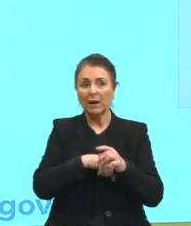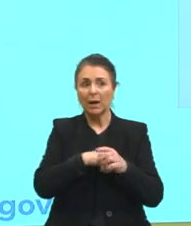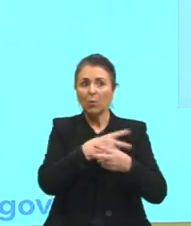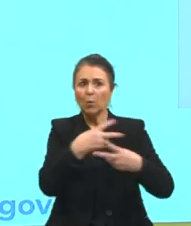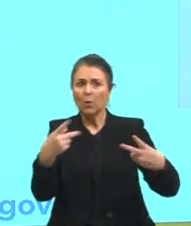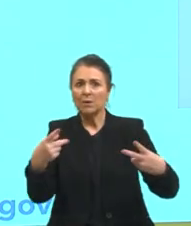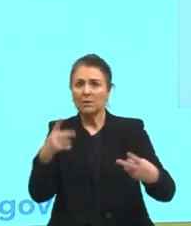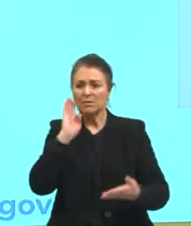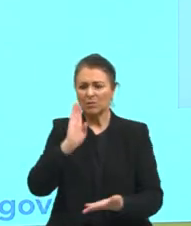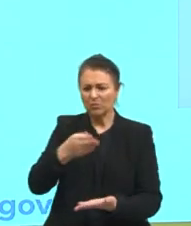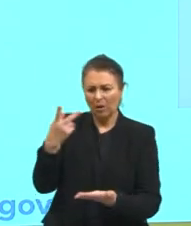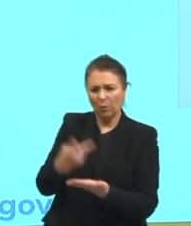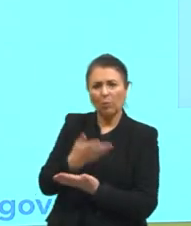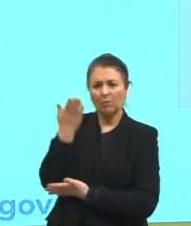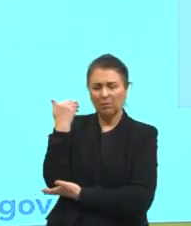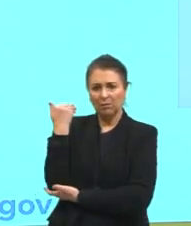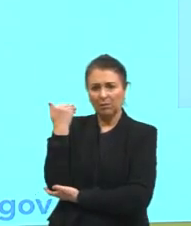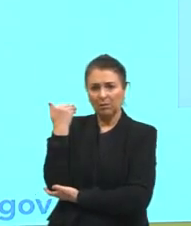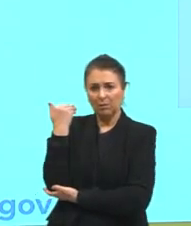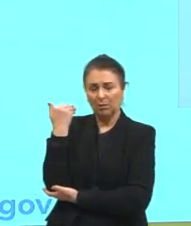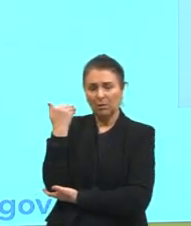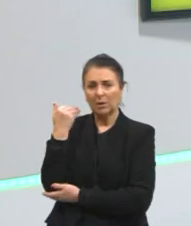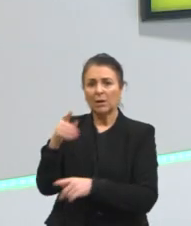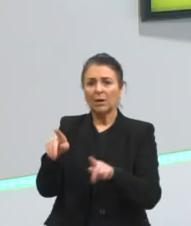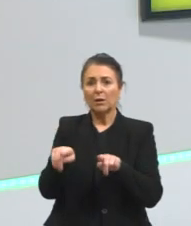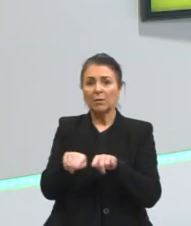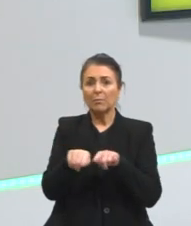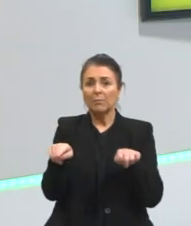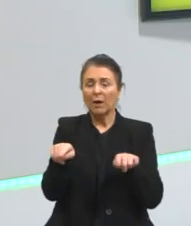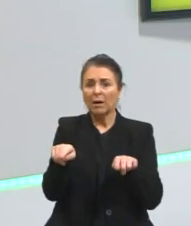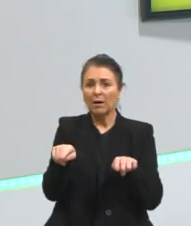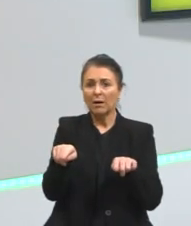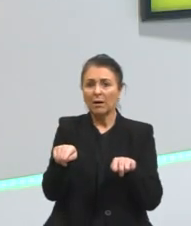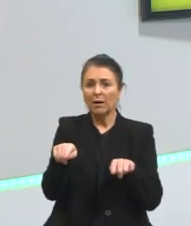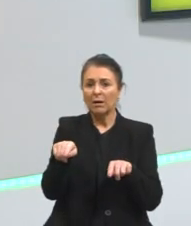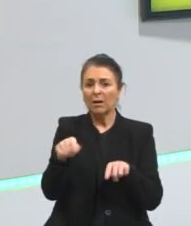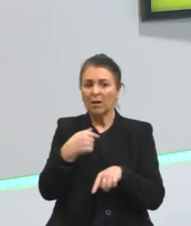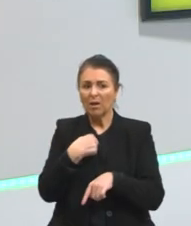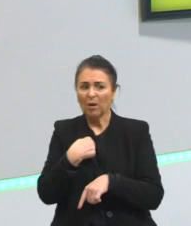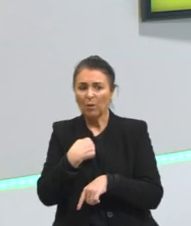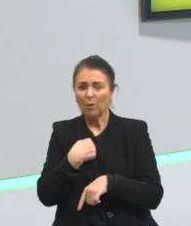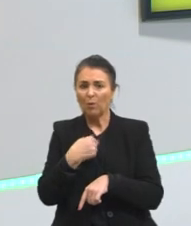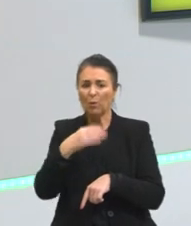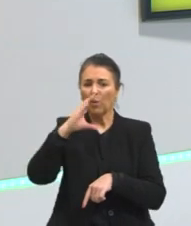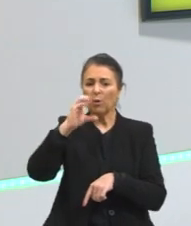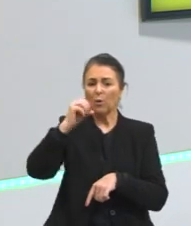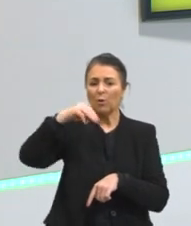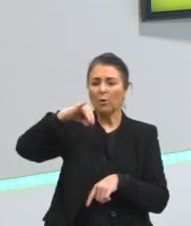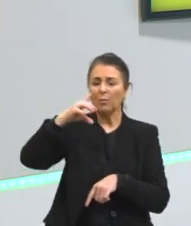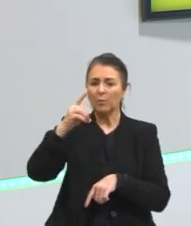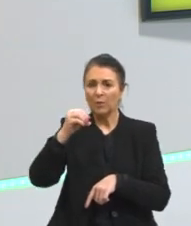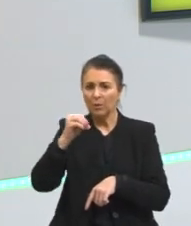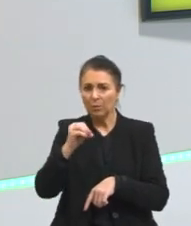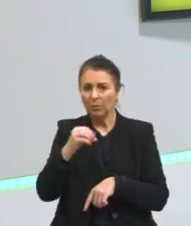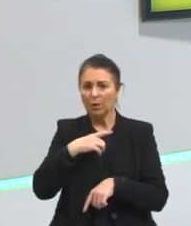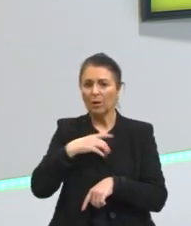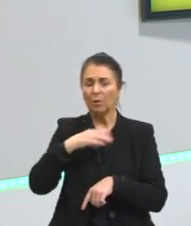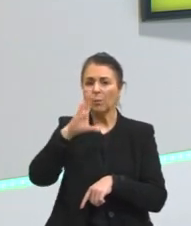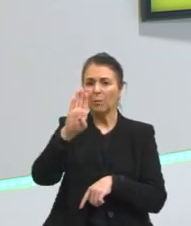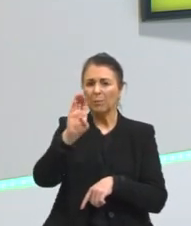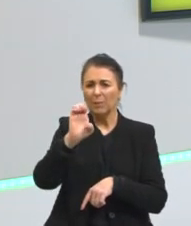aconteceram né no passado e que também exterminaram eu comido eu bebido